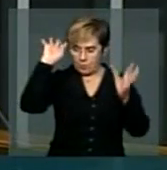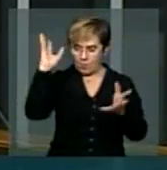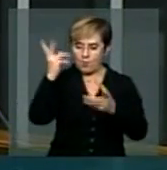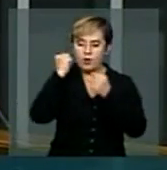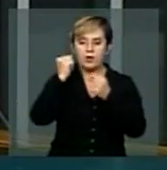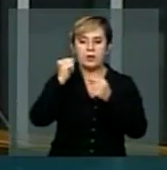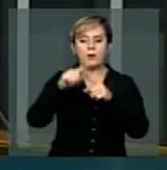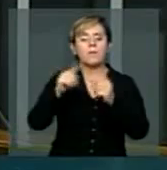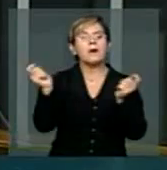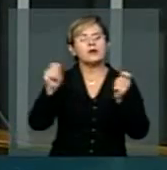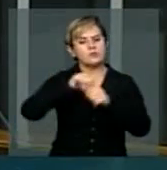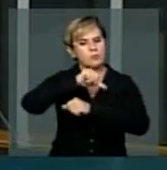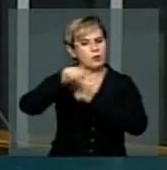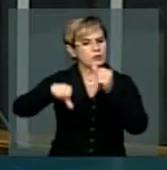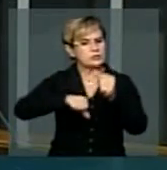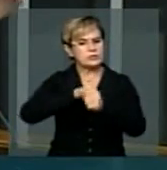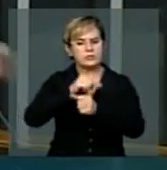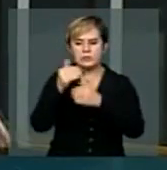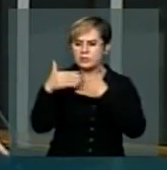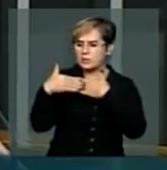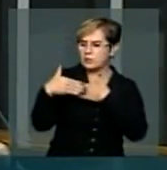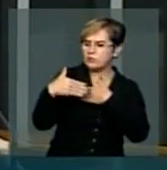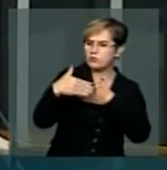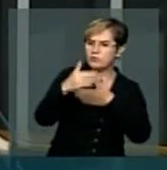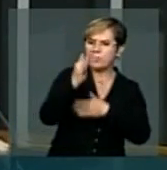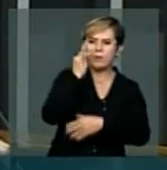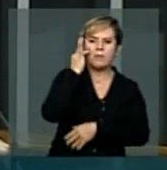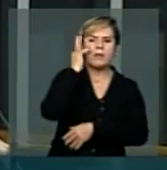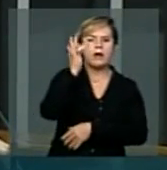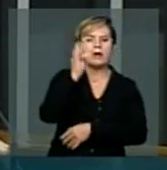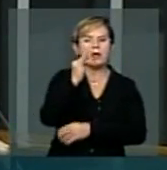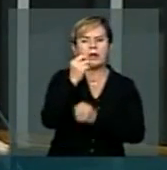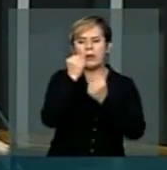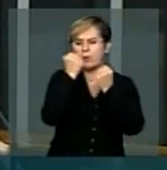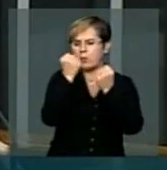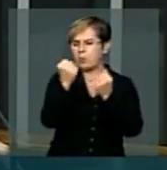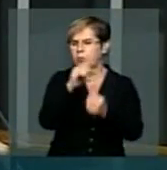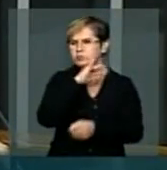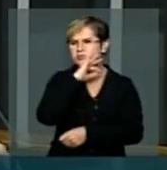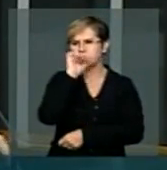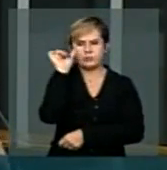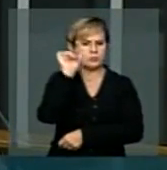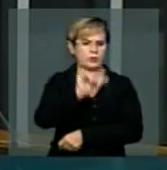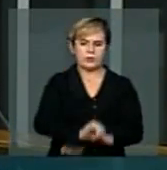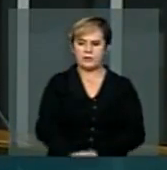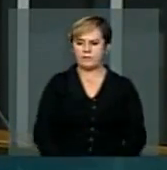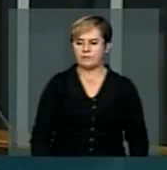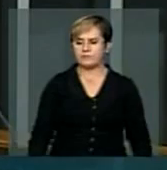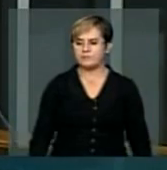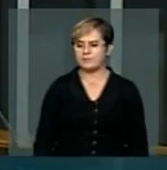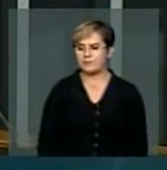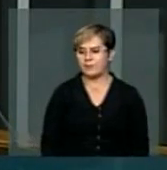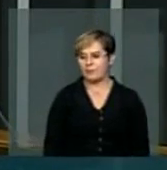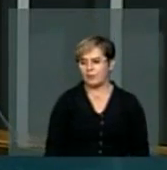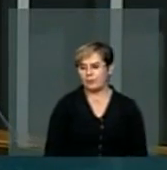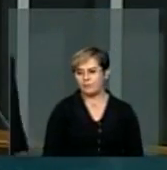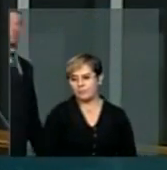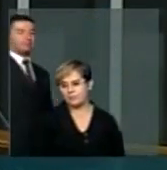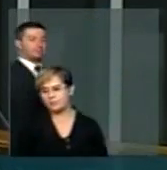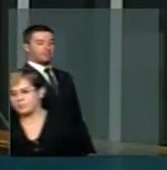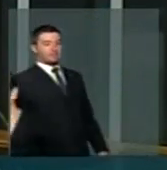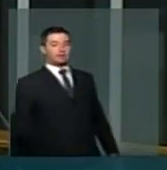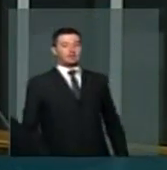transformar, a médio e longo prazo, num pesadelo terrível. Observa-se um ciclo nada